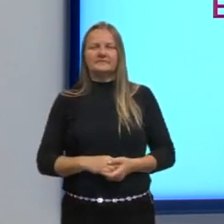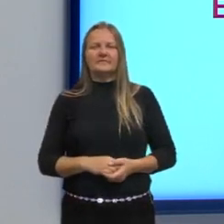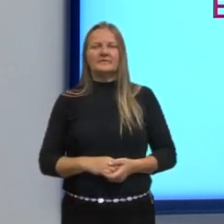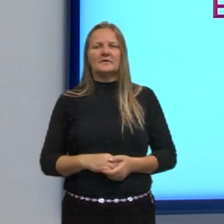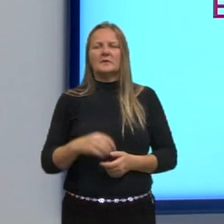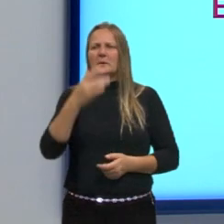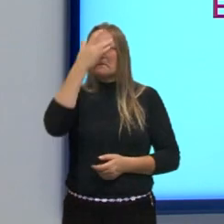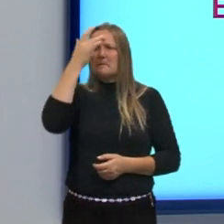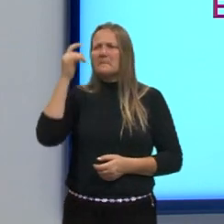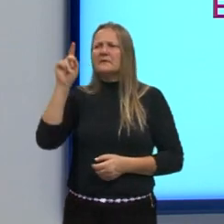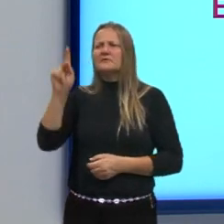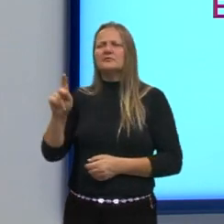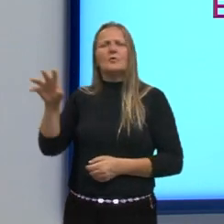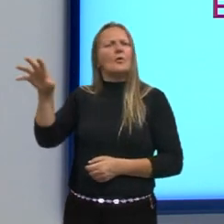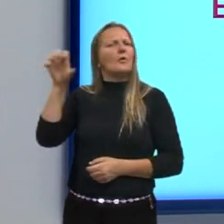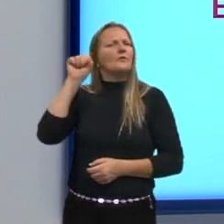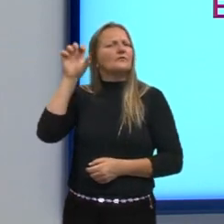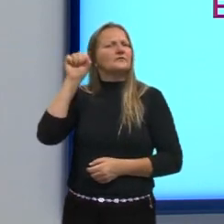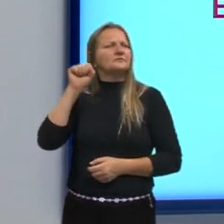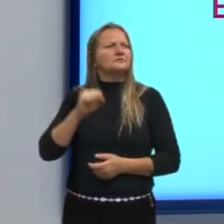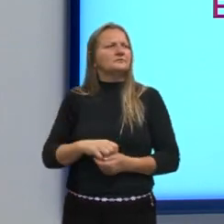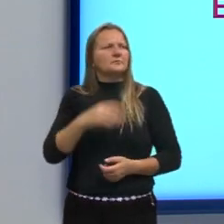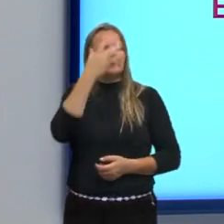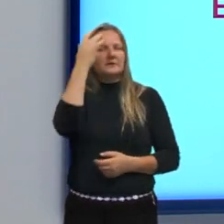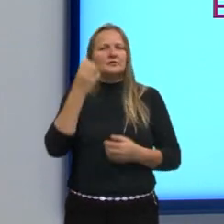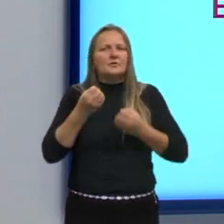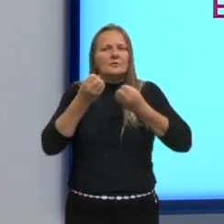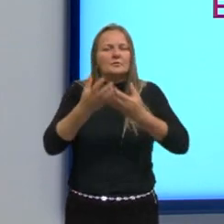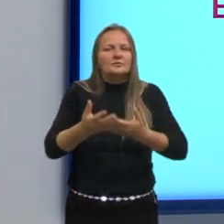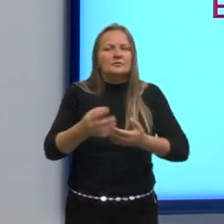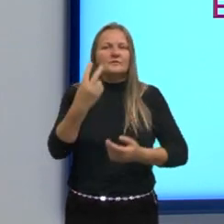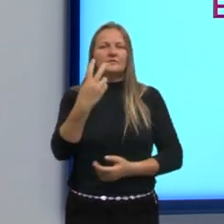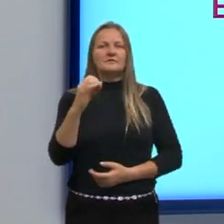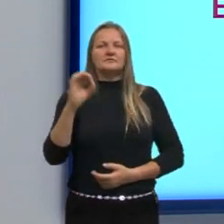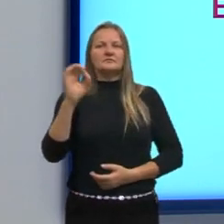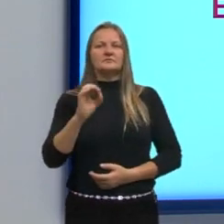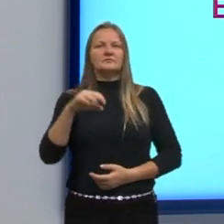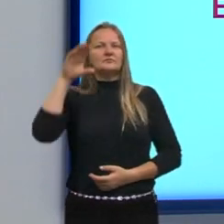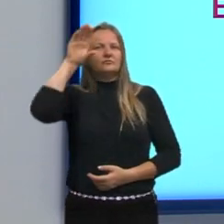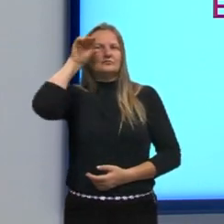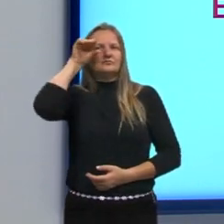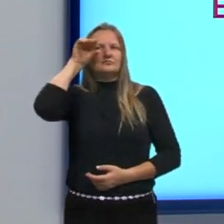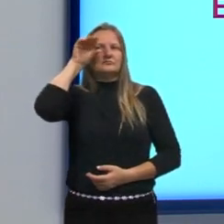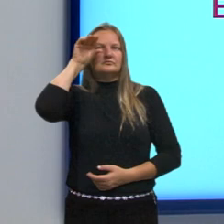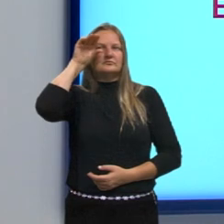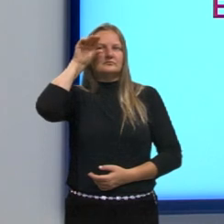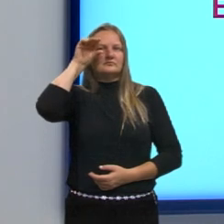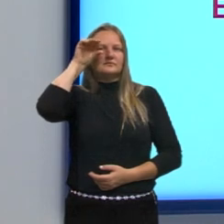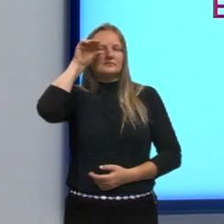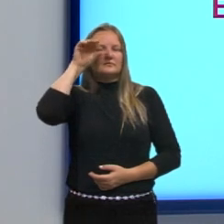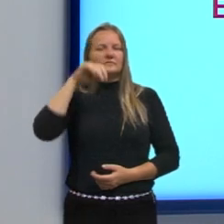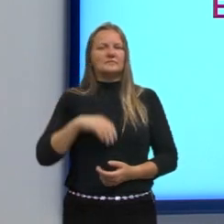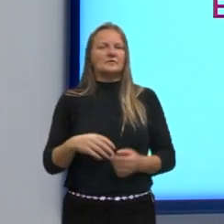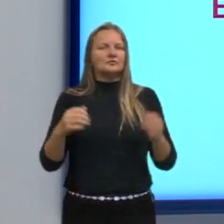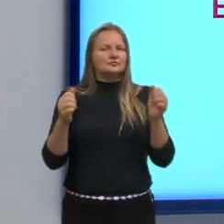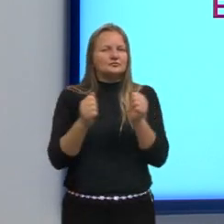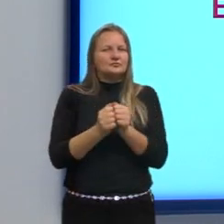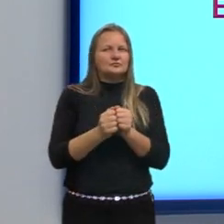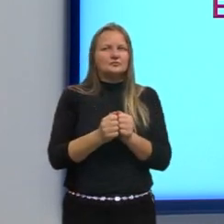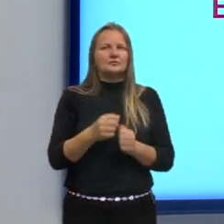alguém, como vocês estão me ouvindo, 20%. Observar, ver e ouvir junto,